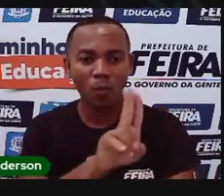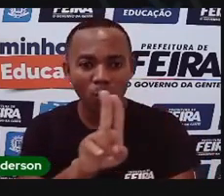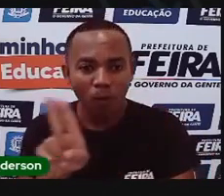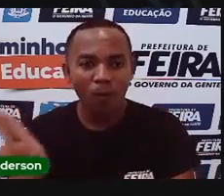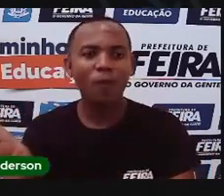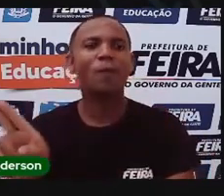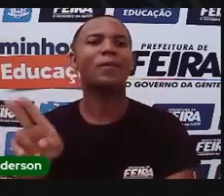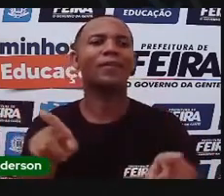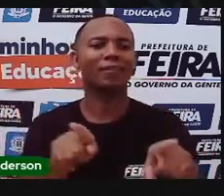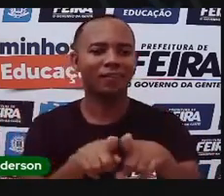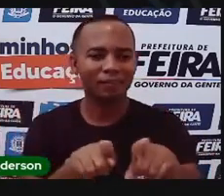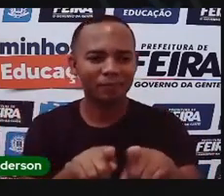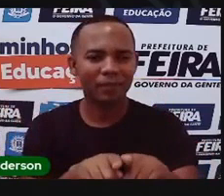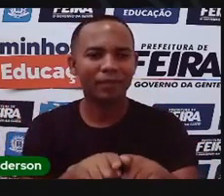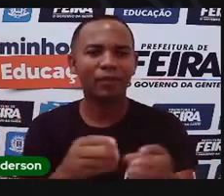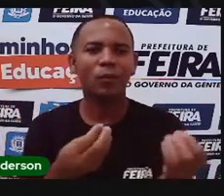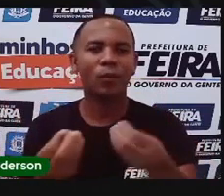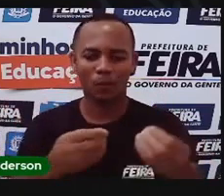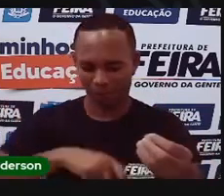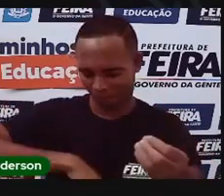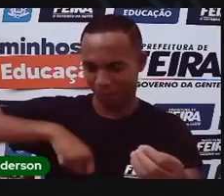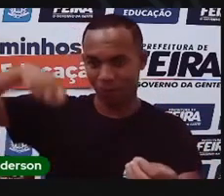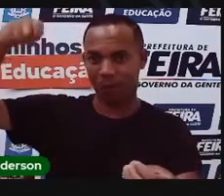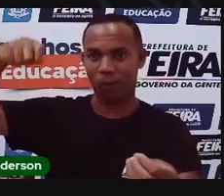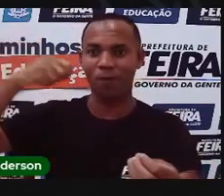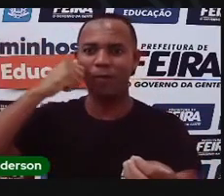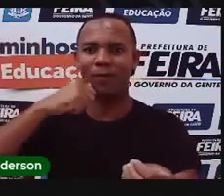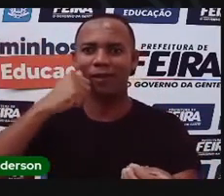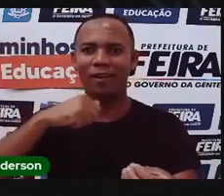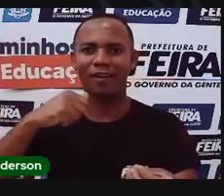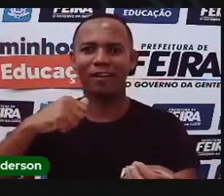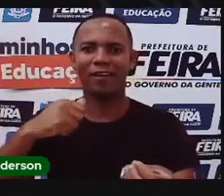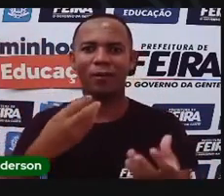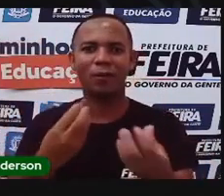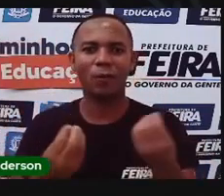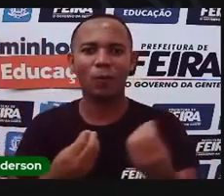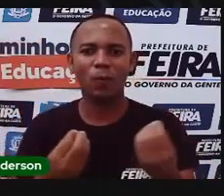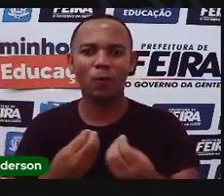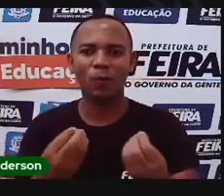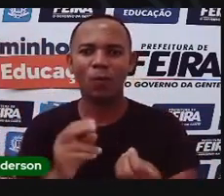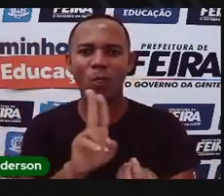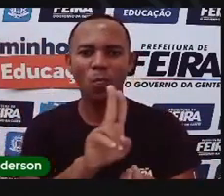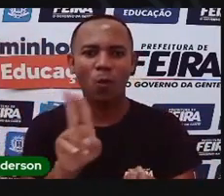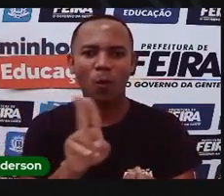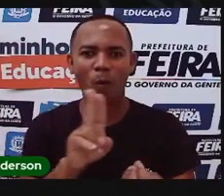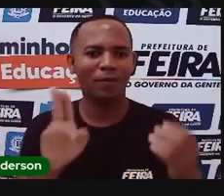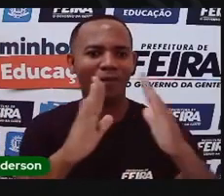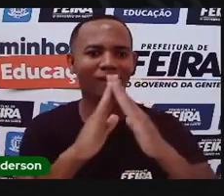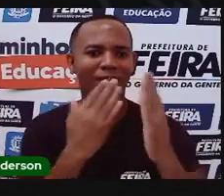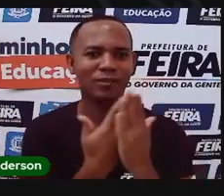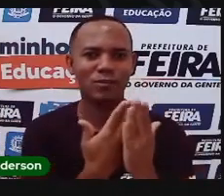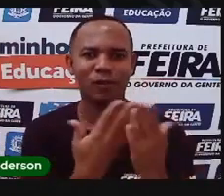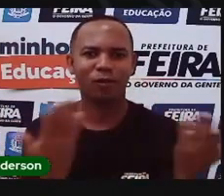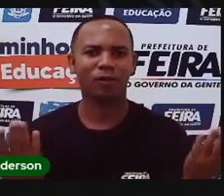Maria Quitéria. E agora a gente vai começar a pensar, poxa, uma mulher que dá o nome à escola,